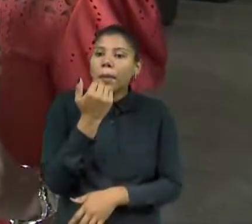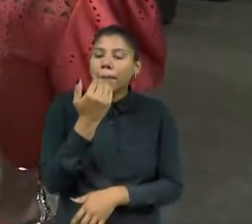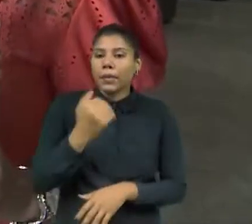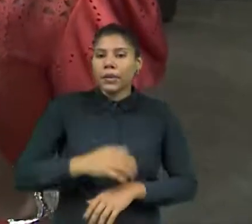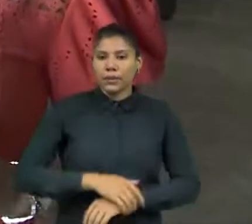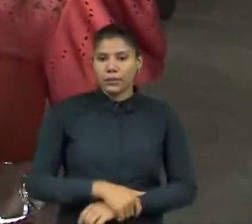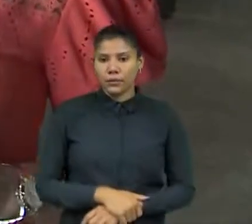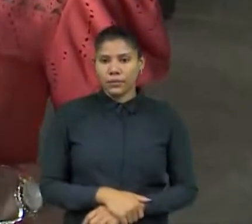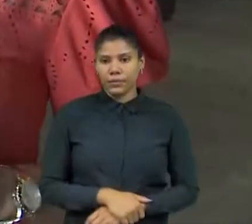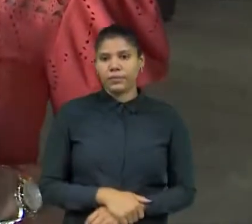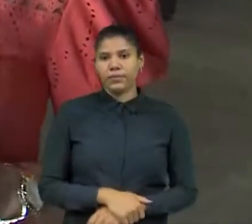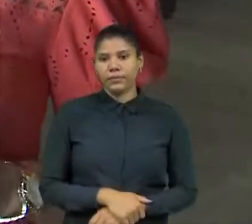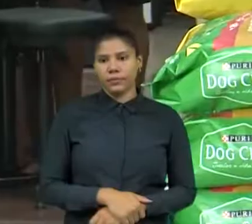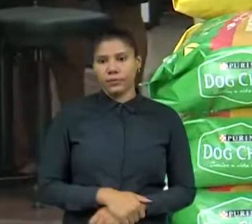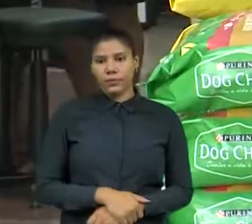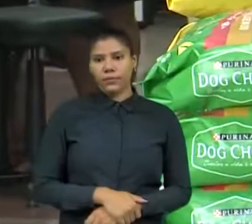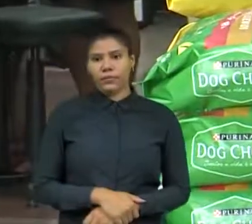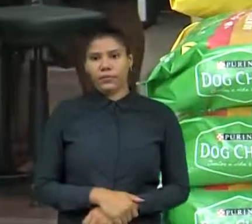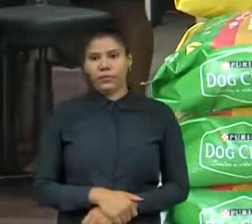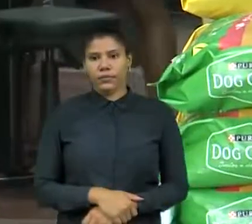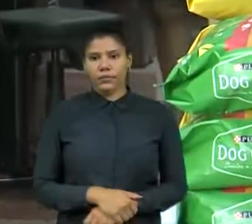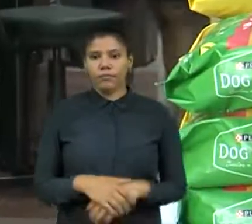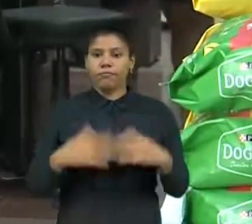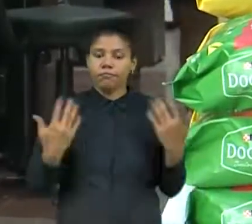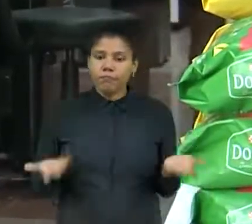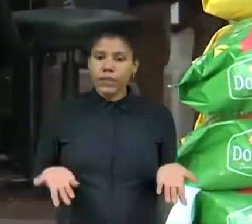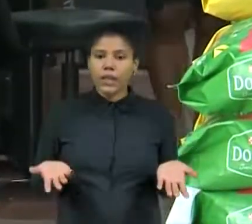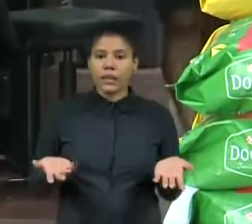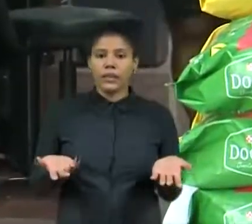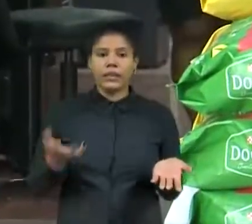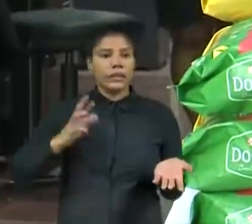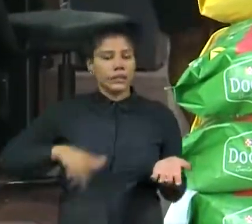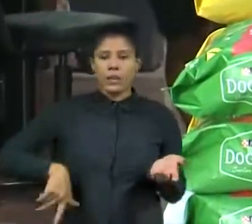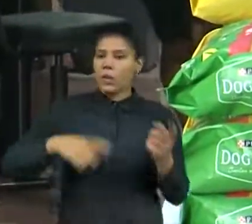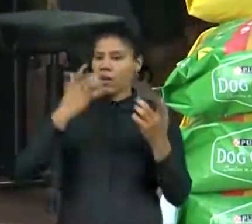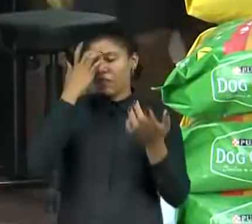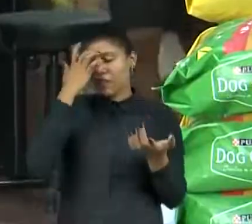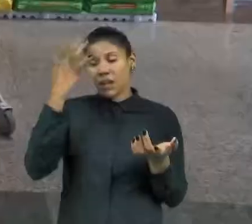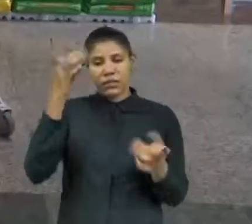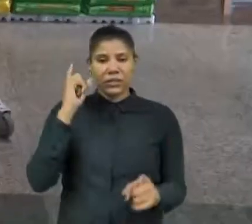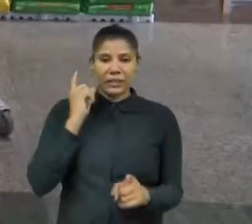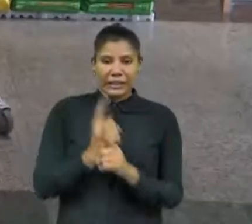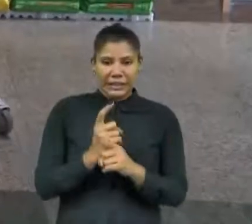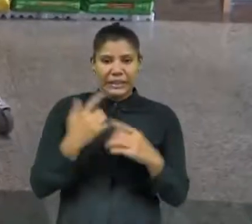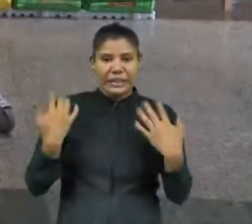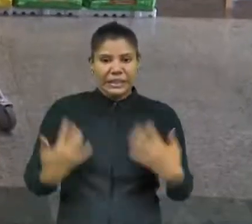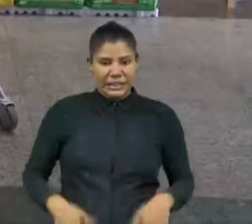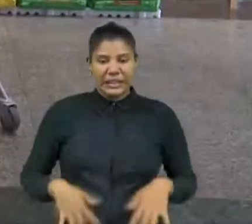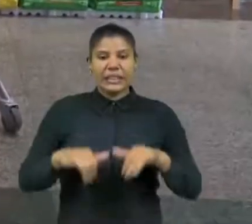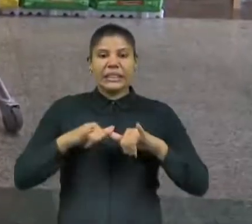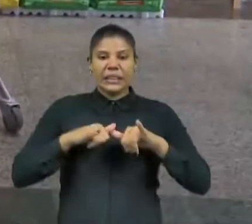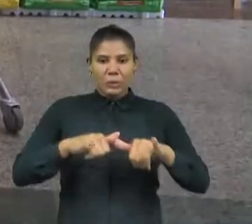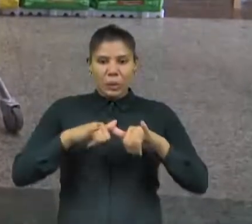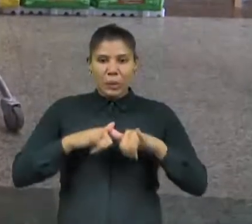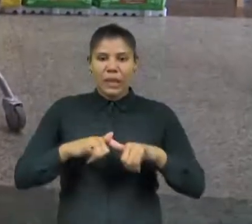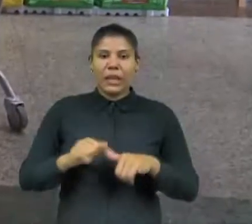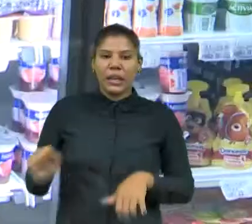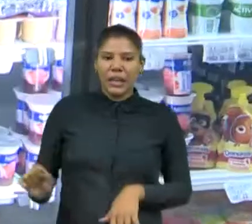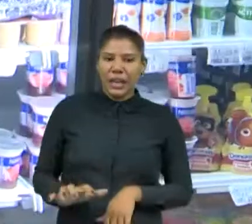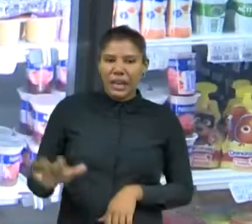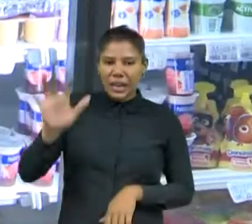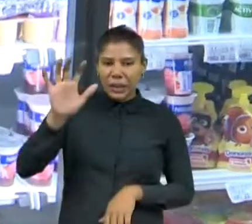itens básicos de alimentação. É, não está fácil enfrentar o supermercado. Os aumentos são constantes.